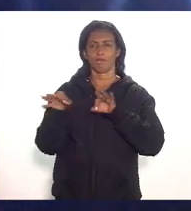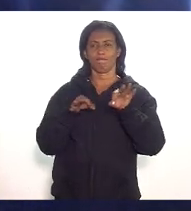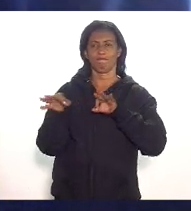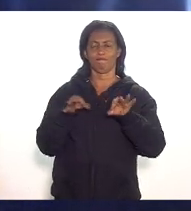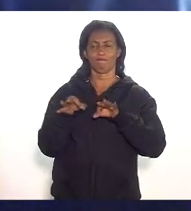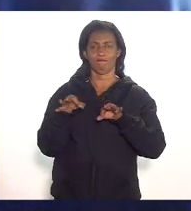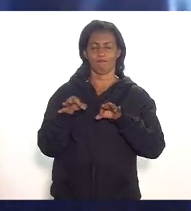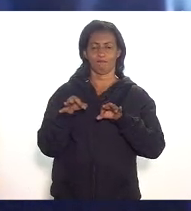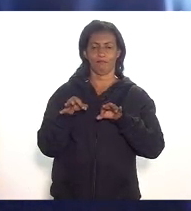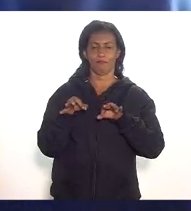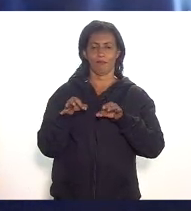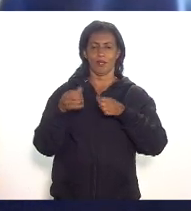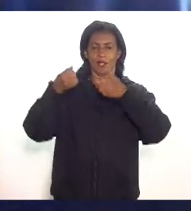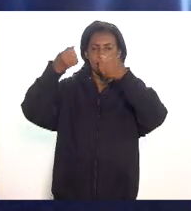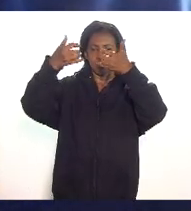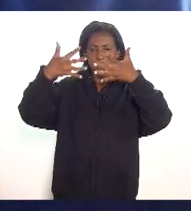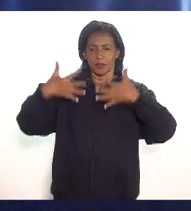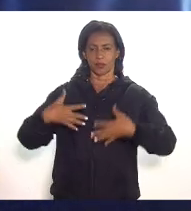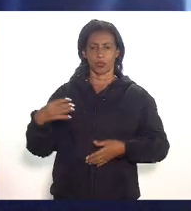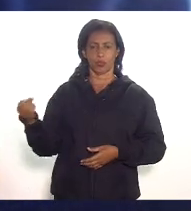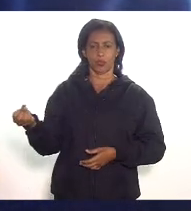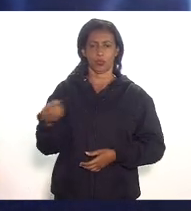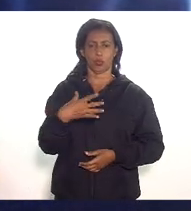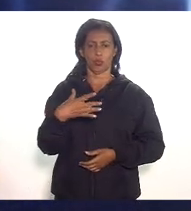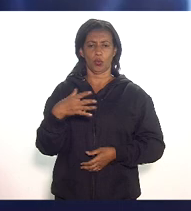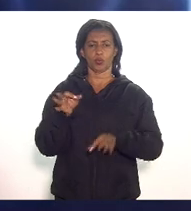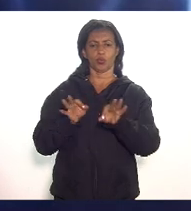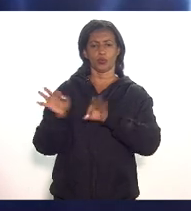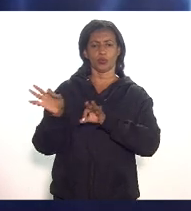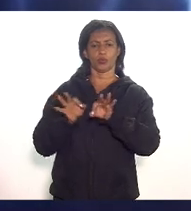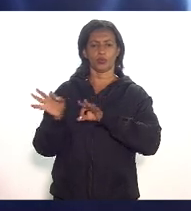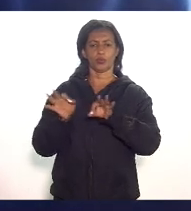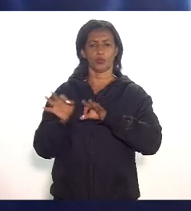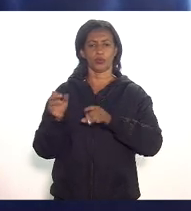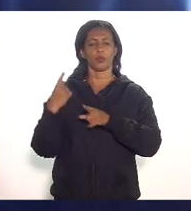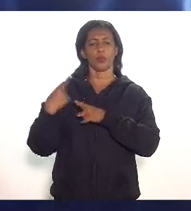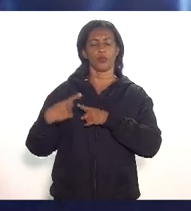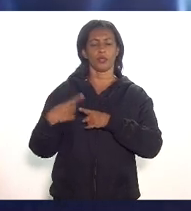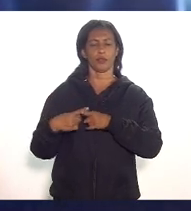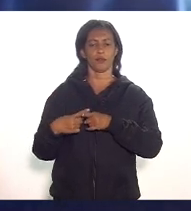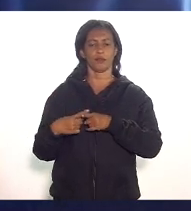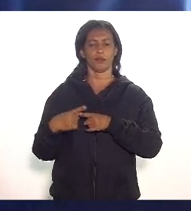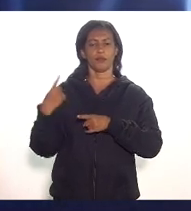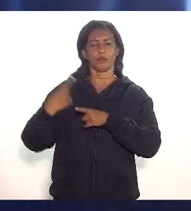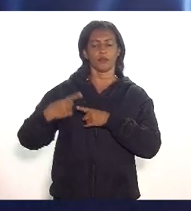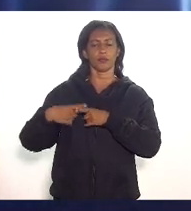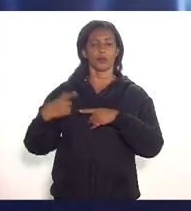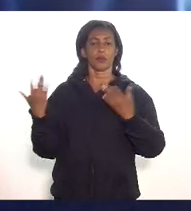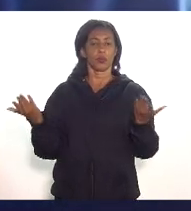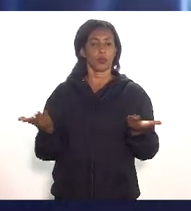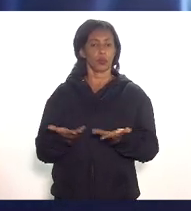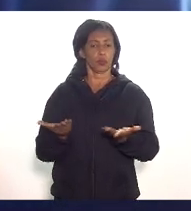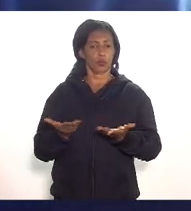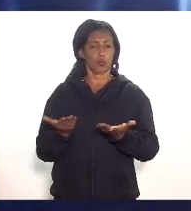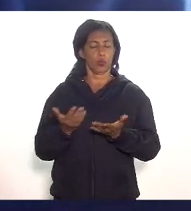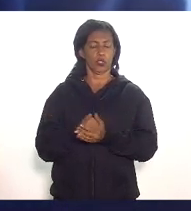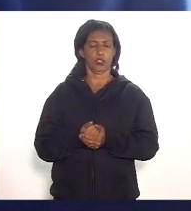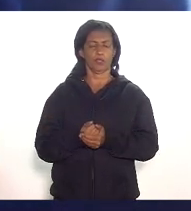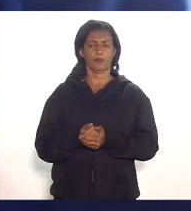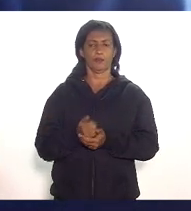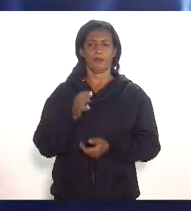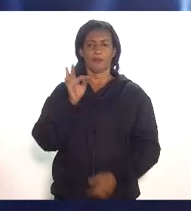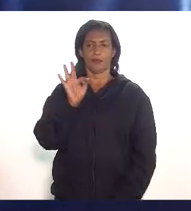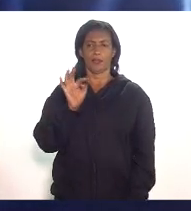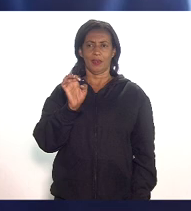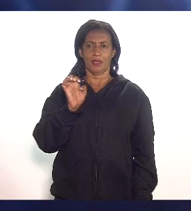esclarecer em relação a esses novos projetos o são esses novos projetos por quê? porque hoje em dia as termoelétricas Termo